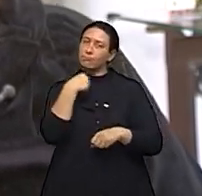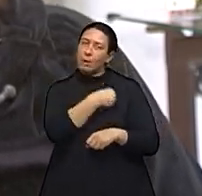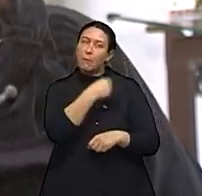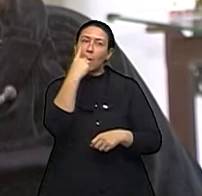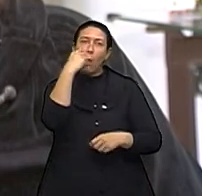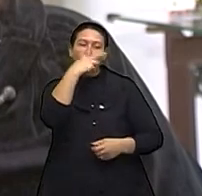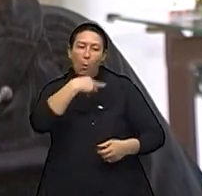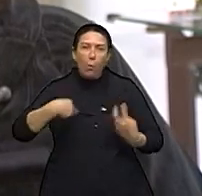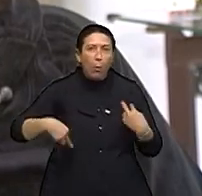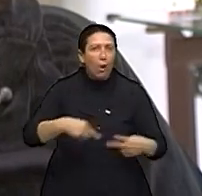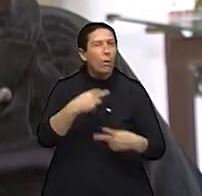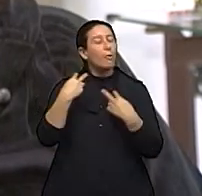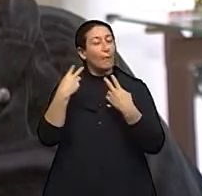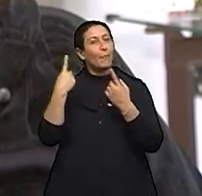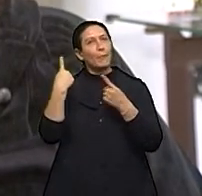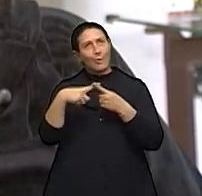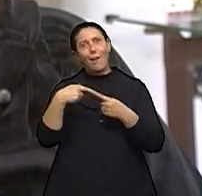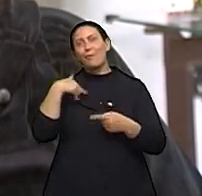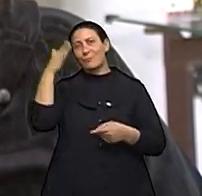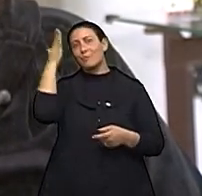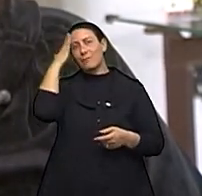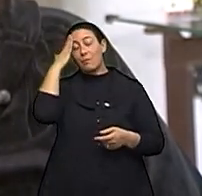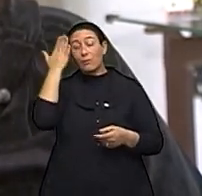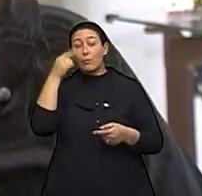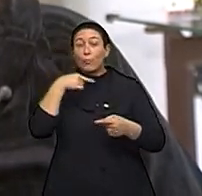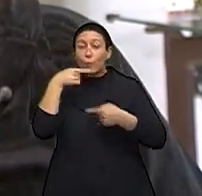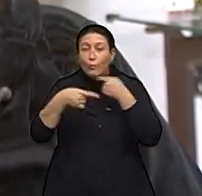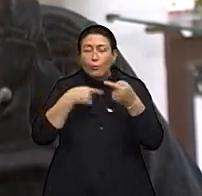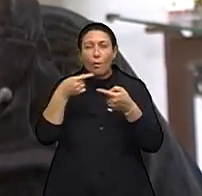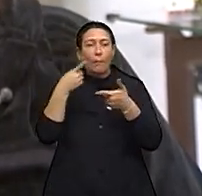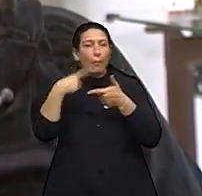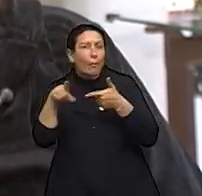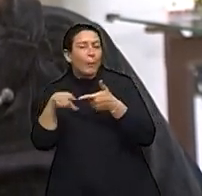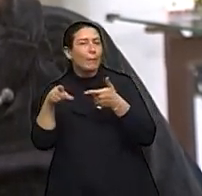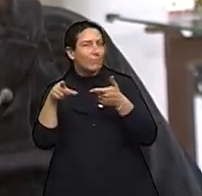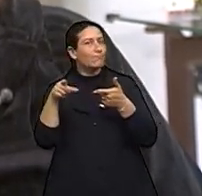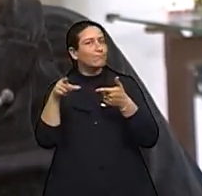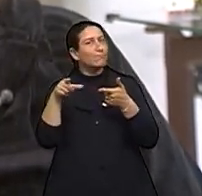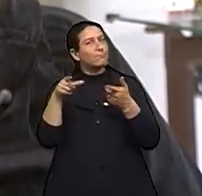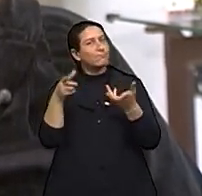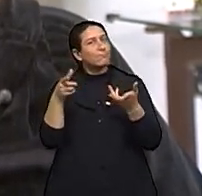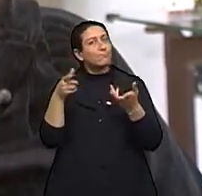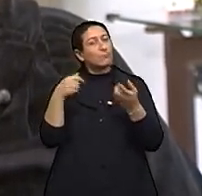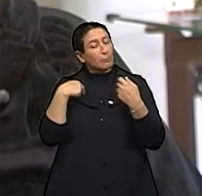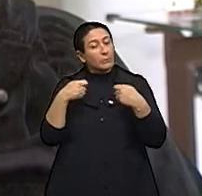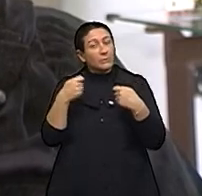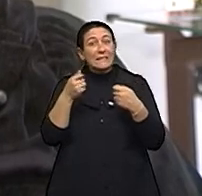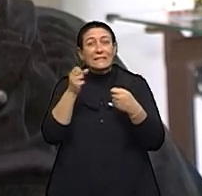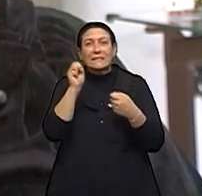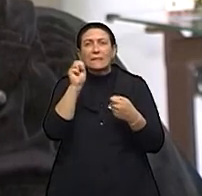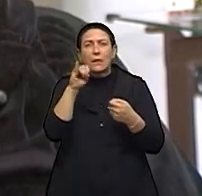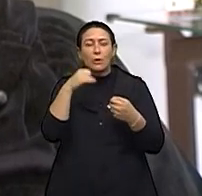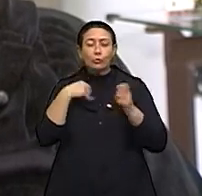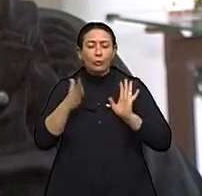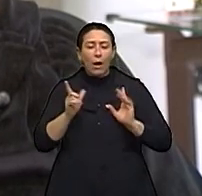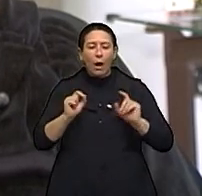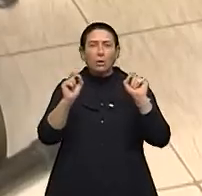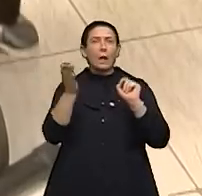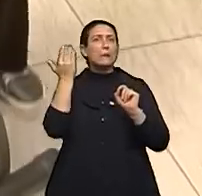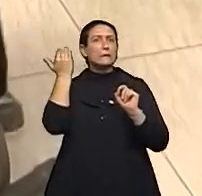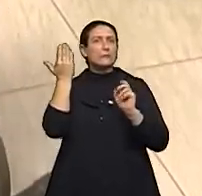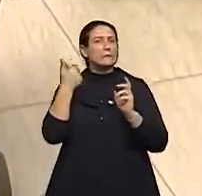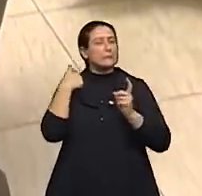dúvida tem que correr, porque eu sei que é uma coisa que eu vou estar, enquanto viver, eu vou ter que tratar, tenho que ser